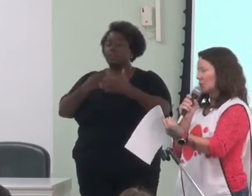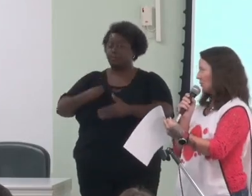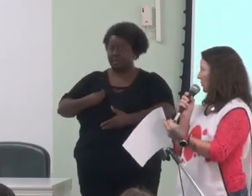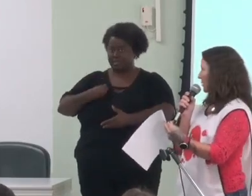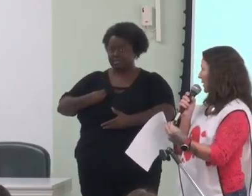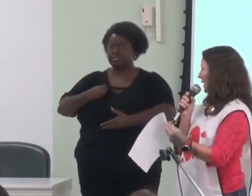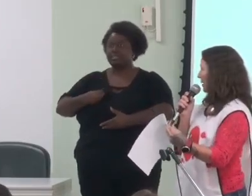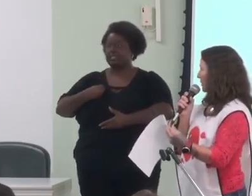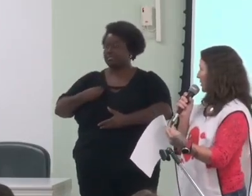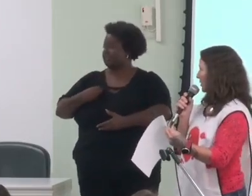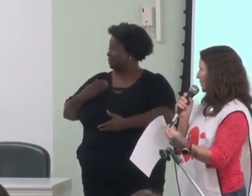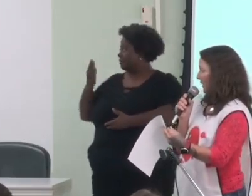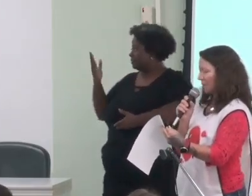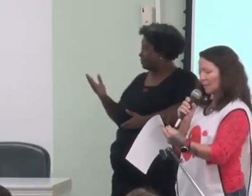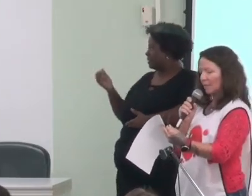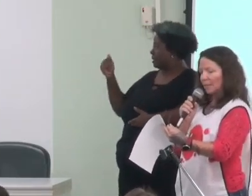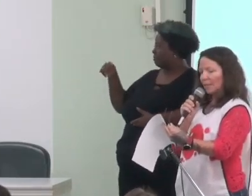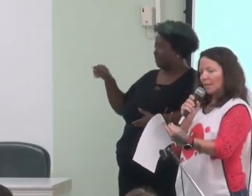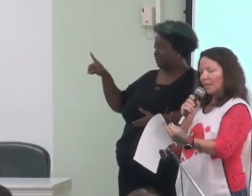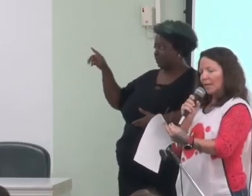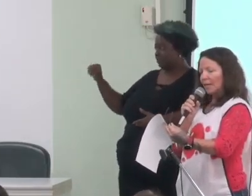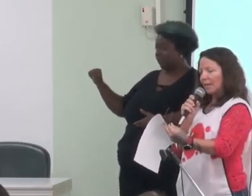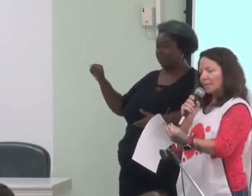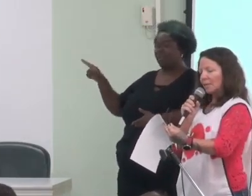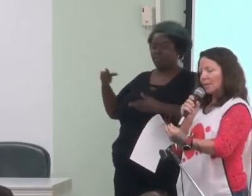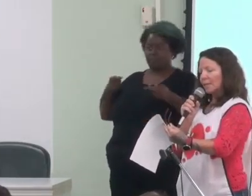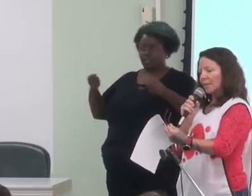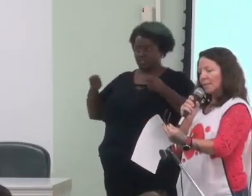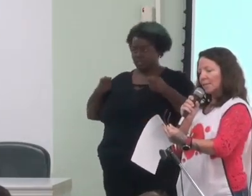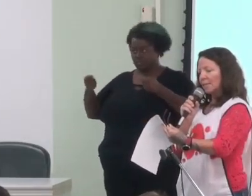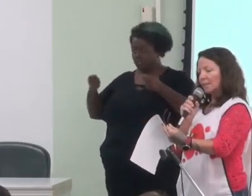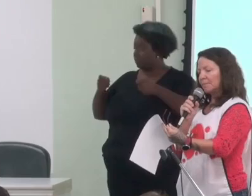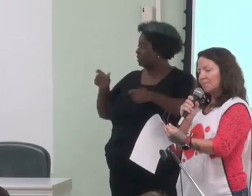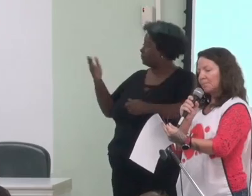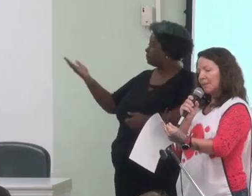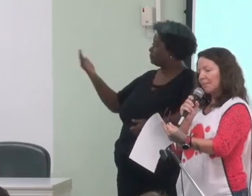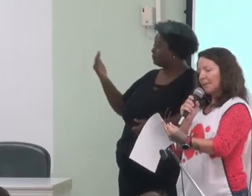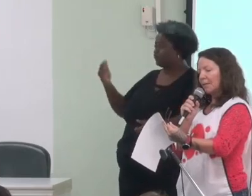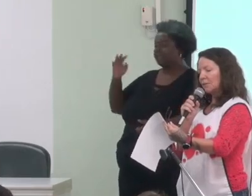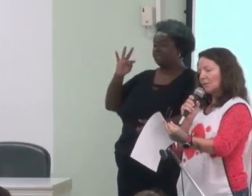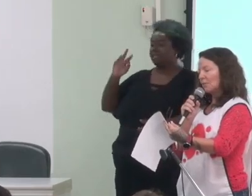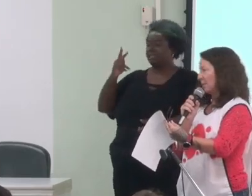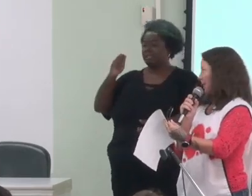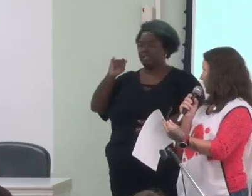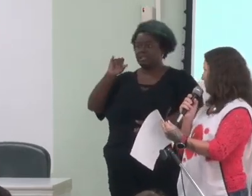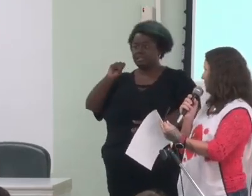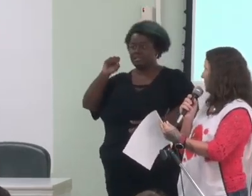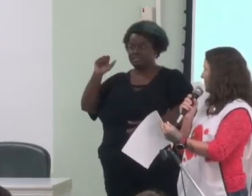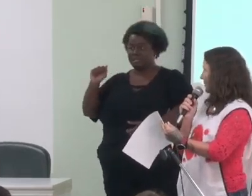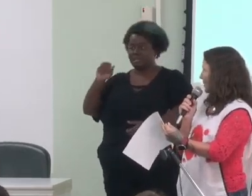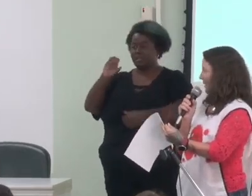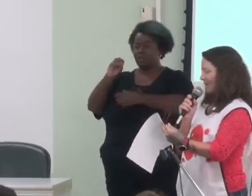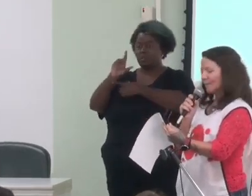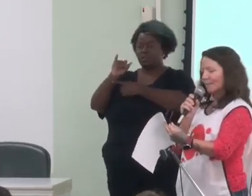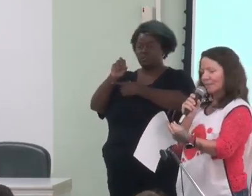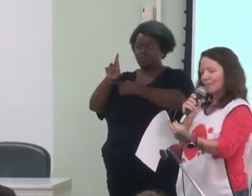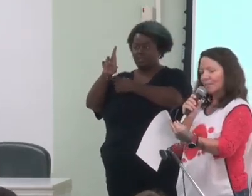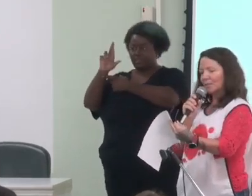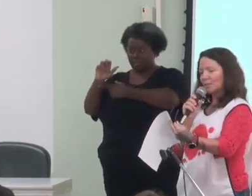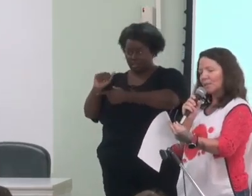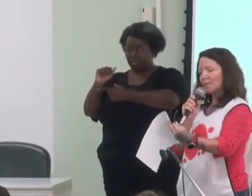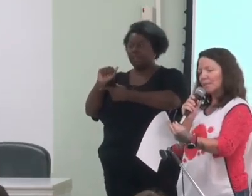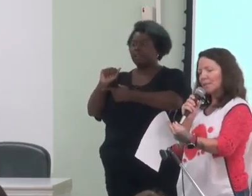Marchon, que é a mediadora, a senhora Thaisa Pérez de Oliveira, uma das